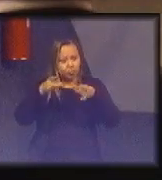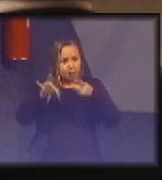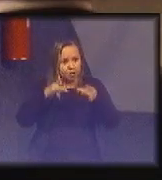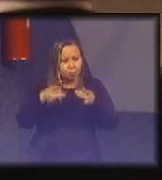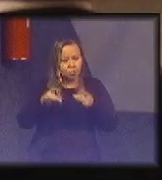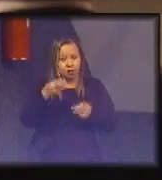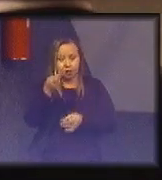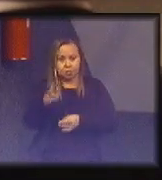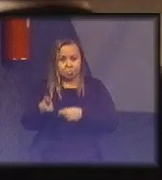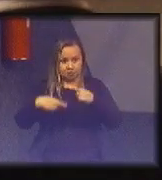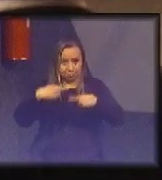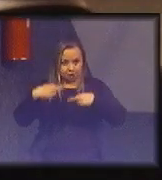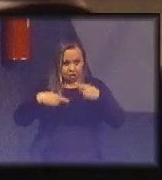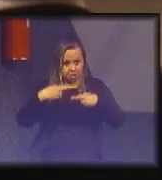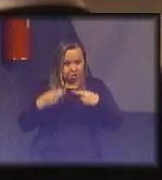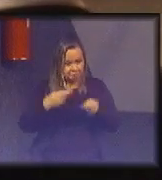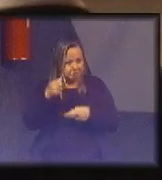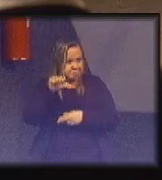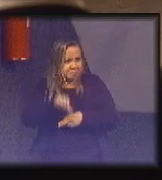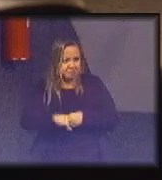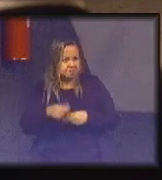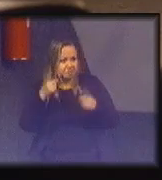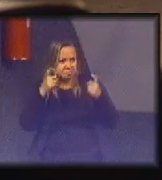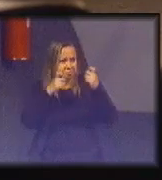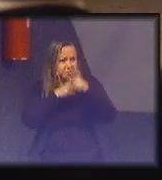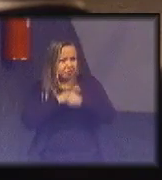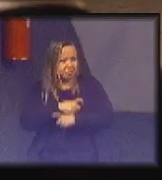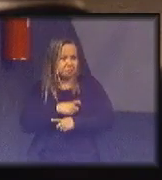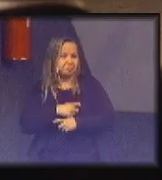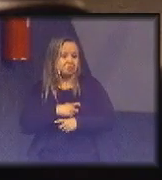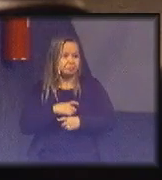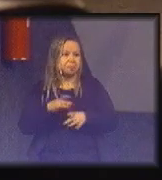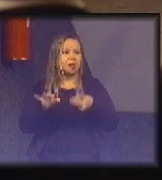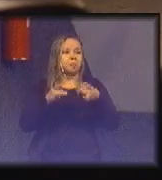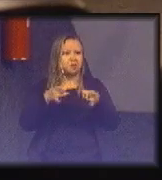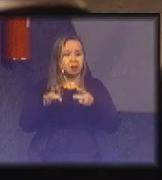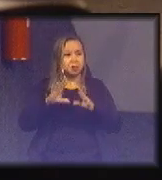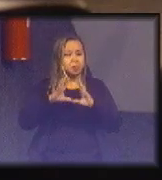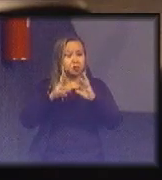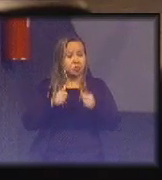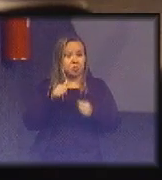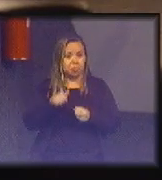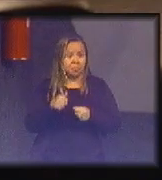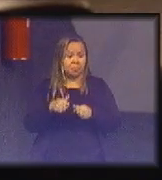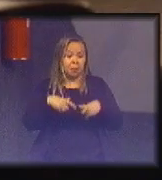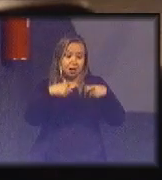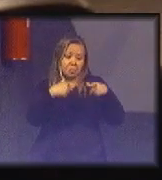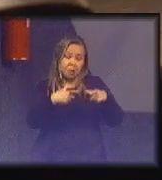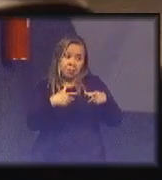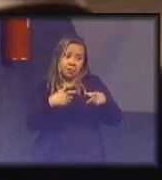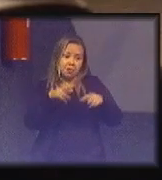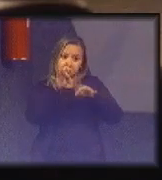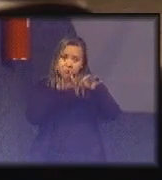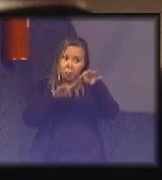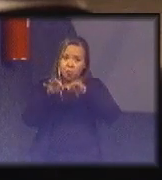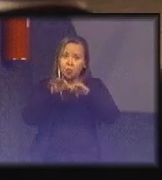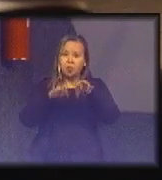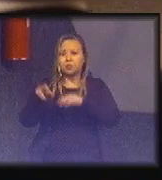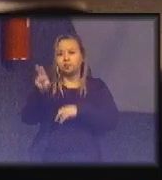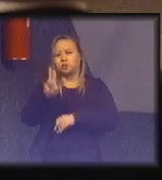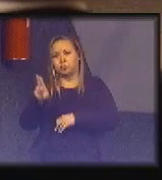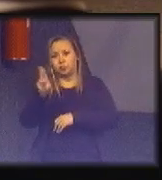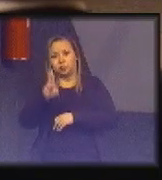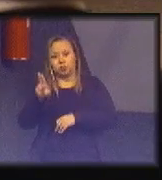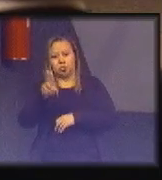e muito pior nível tributário para os plásticos que não fossem. Tudo isso faria parte de um plano brasileiro de produção e consumo sustentável.